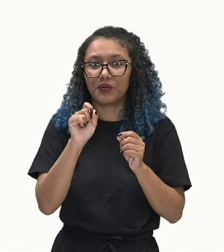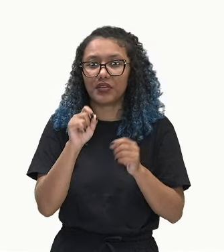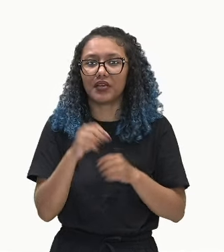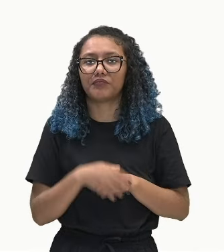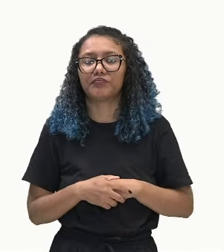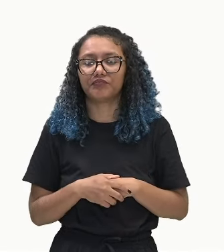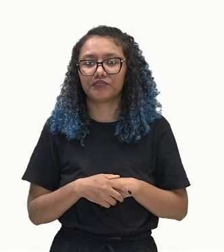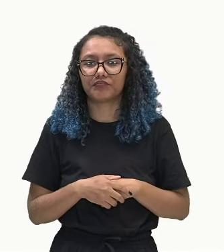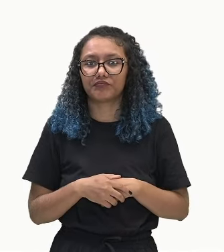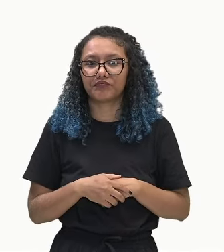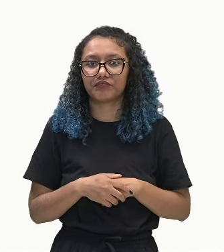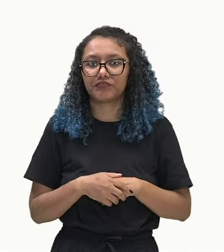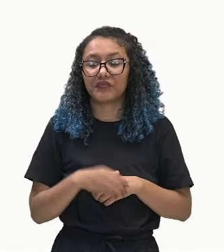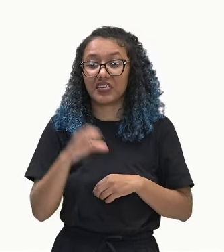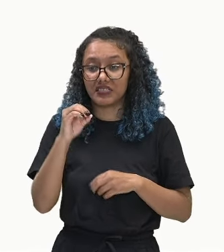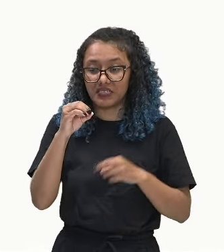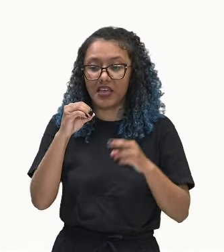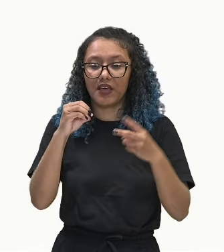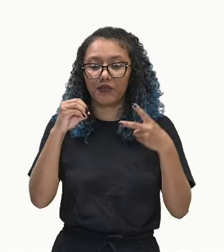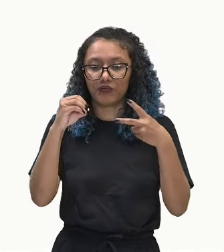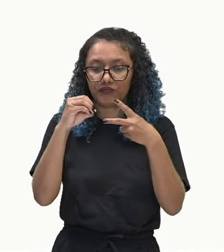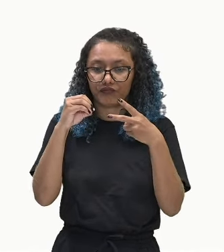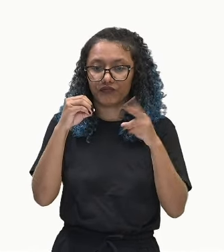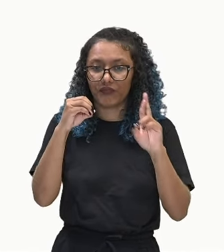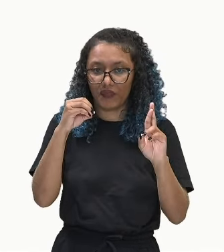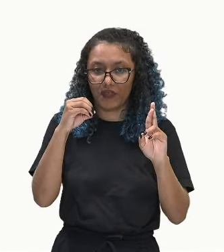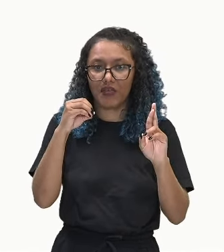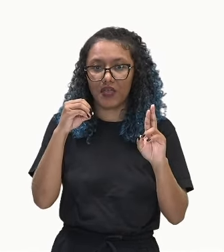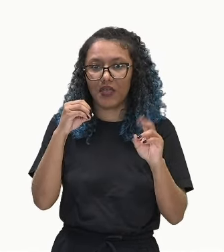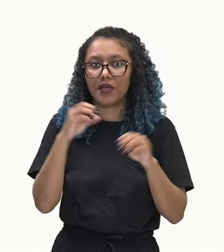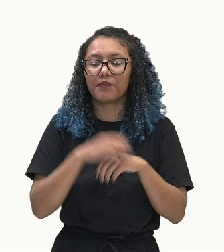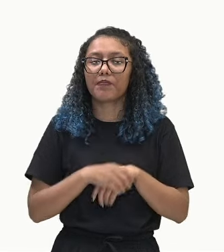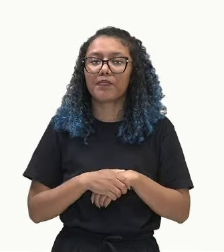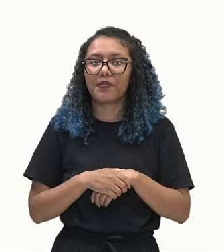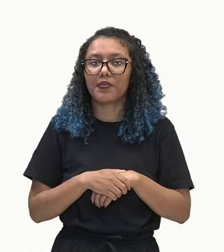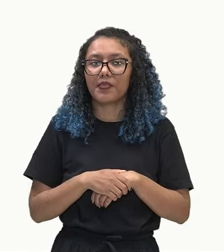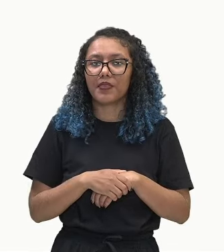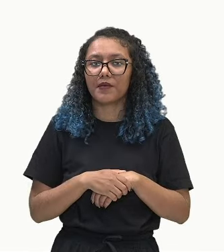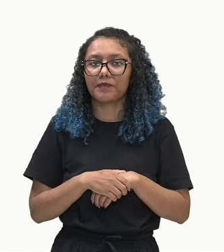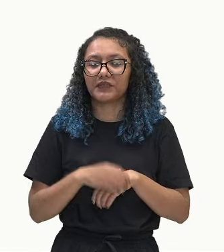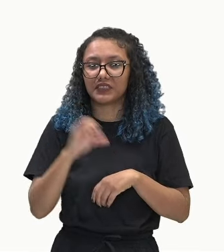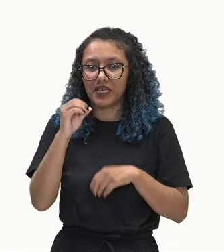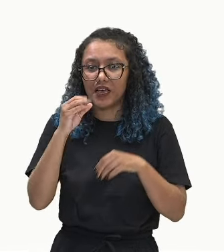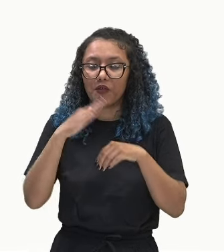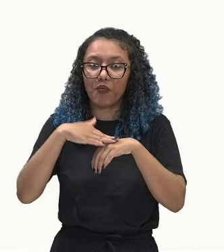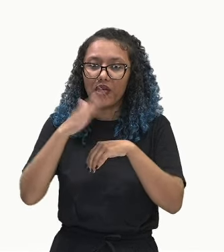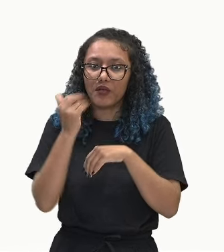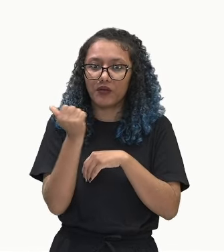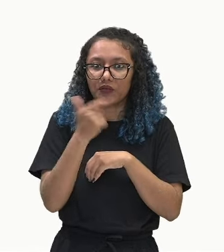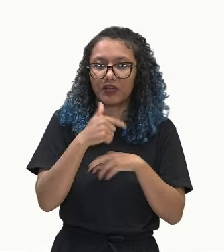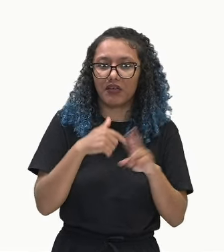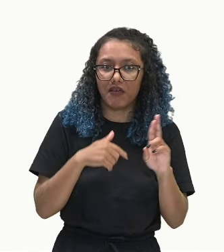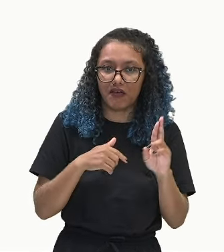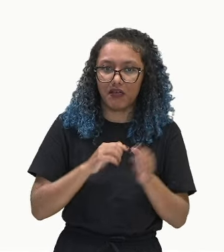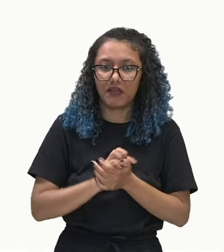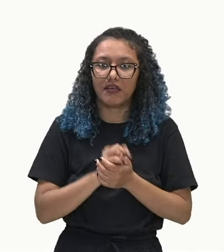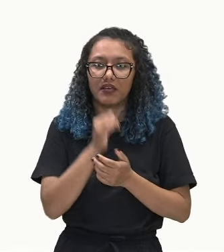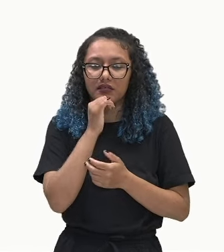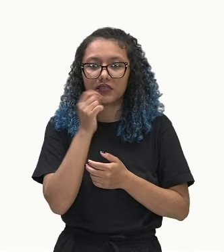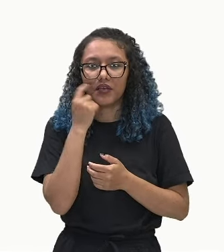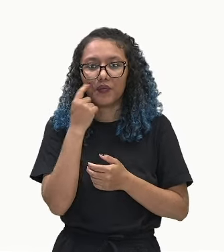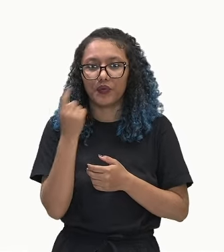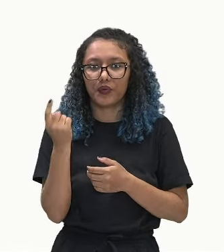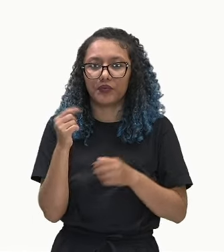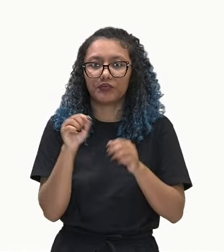quando a razão dessa PA é negativa. Temos aqui os exemplos. Temos essa PA. Vejam que ela está